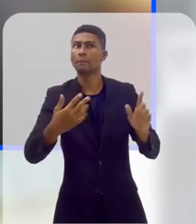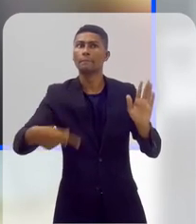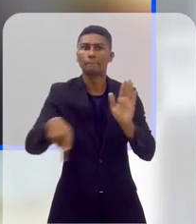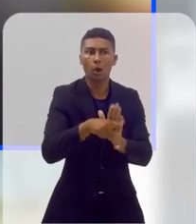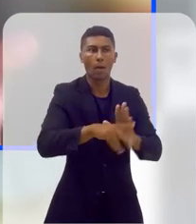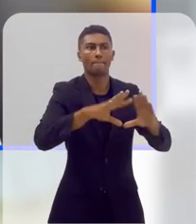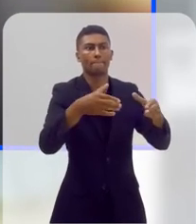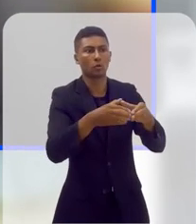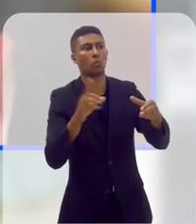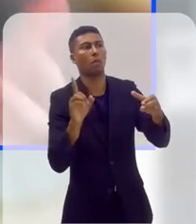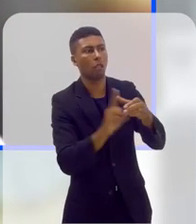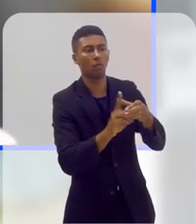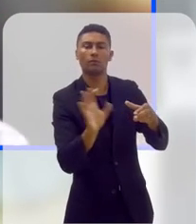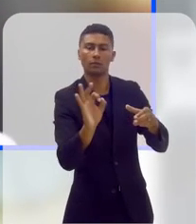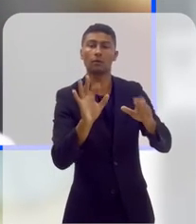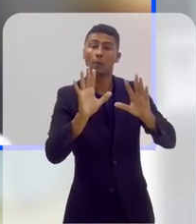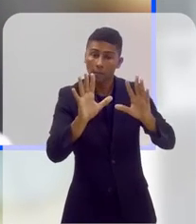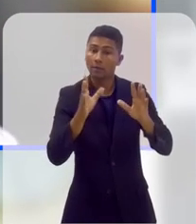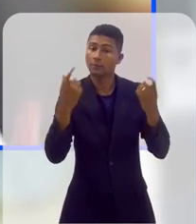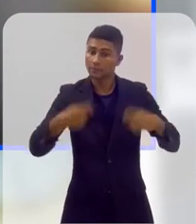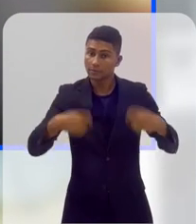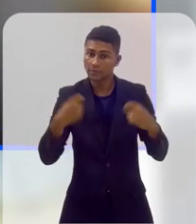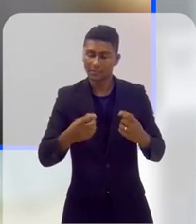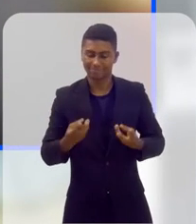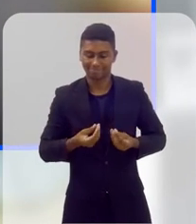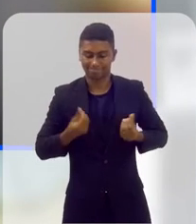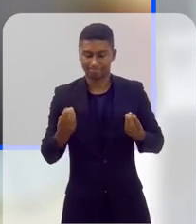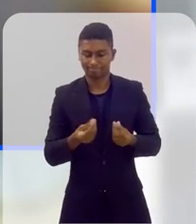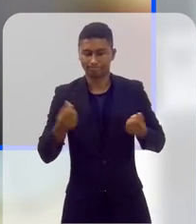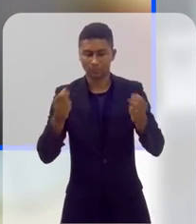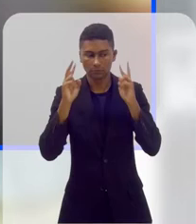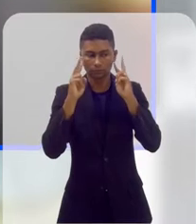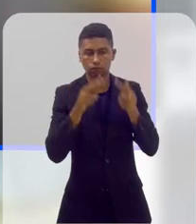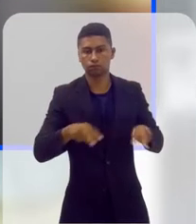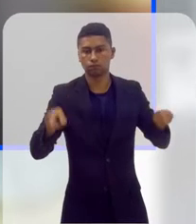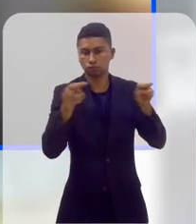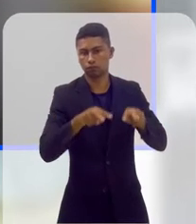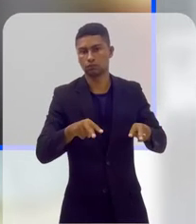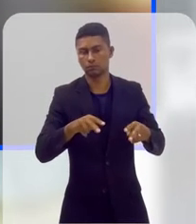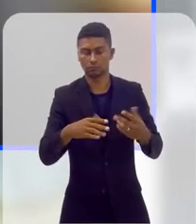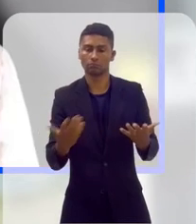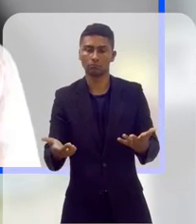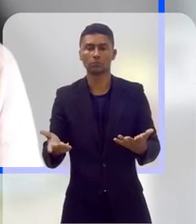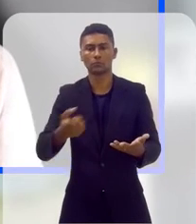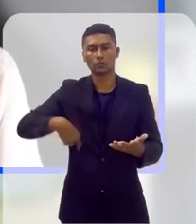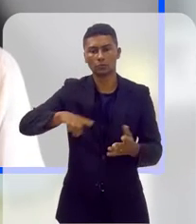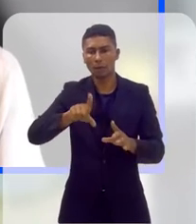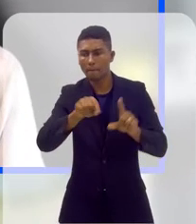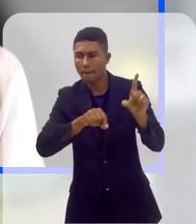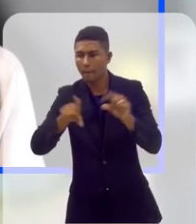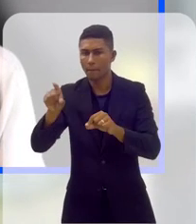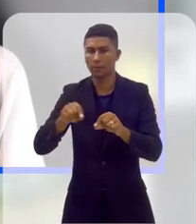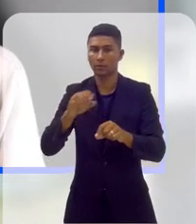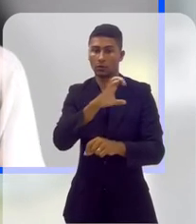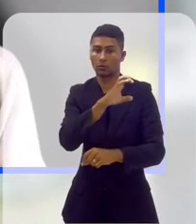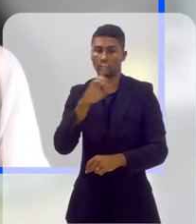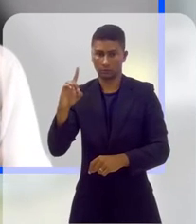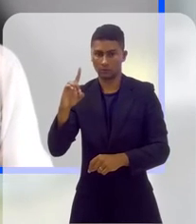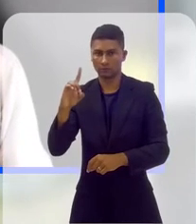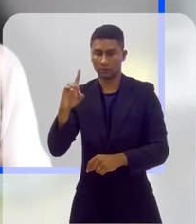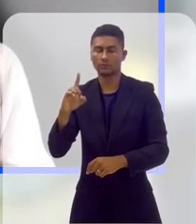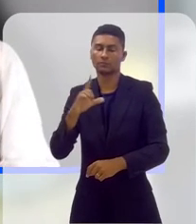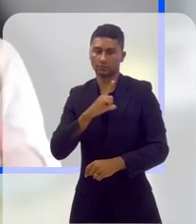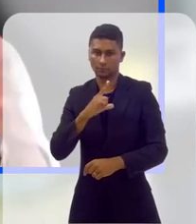Não necessariamente que fossem dessa população, mas que tivessem uma sensibilidade maior para isso. Então, fizemos algumas seleções e